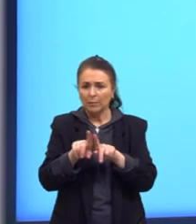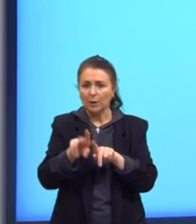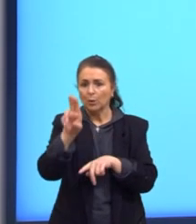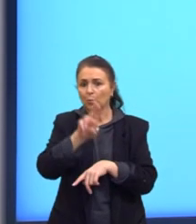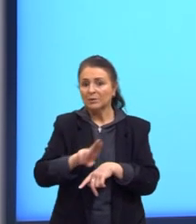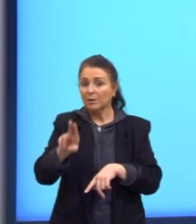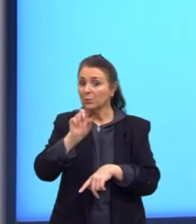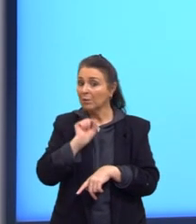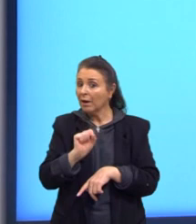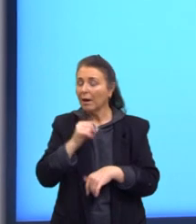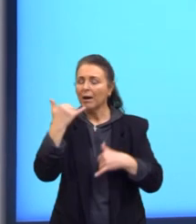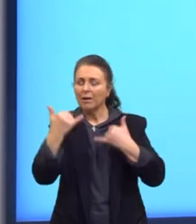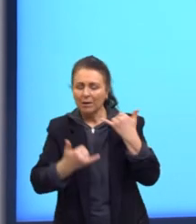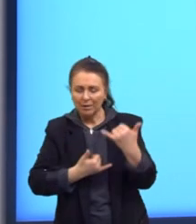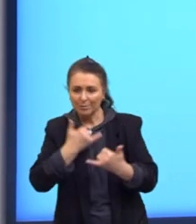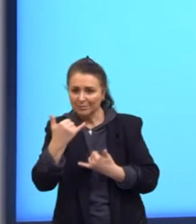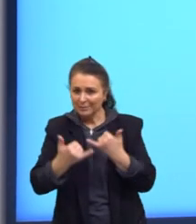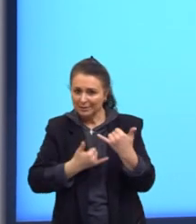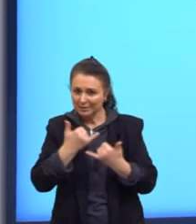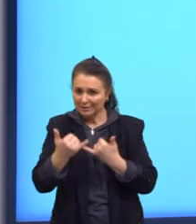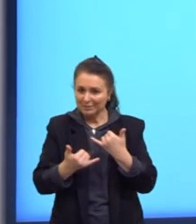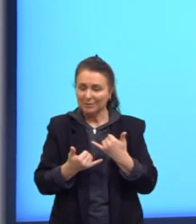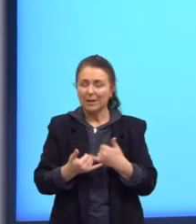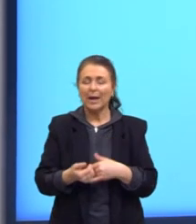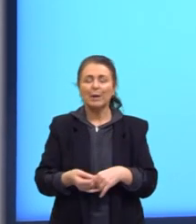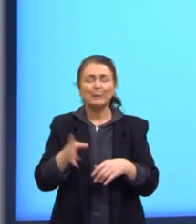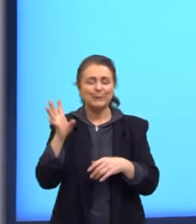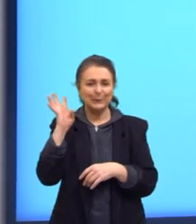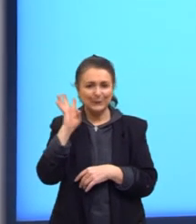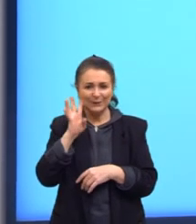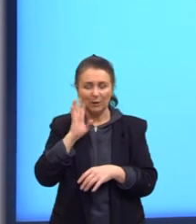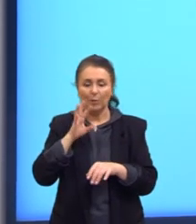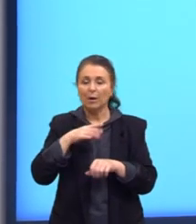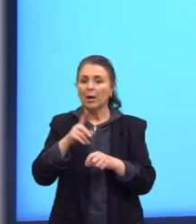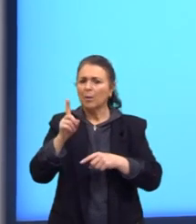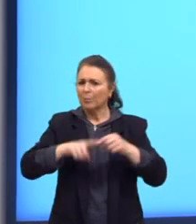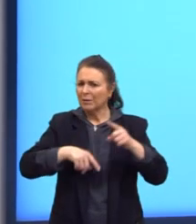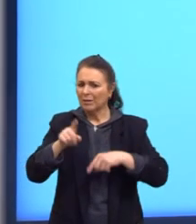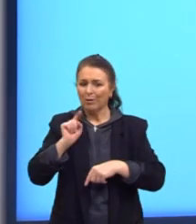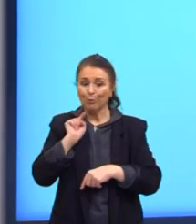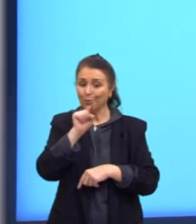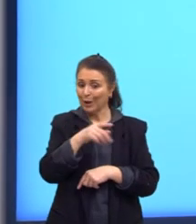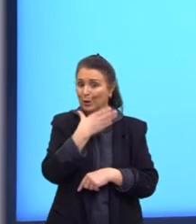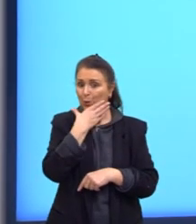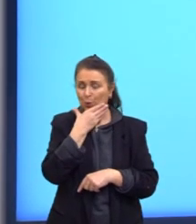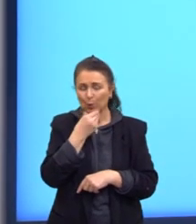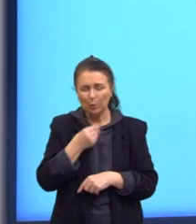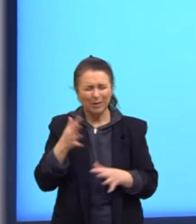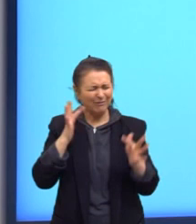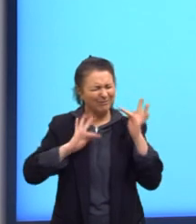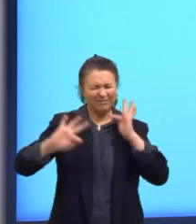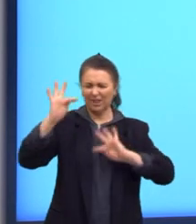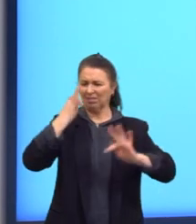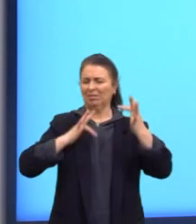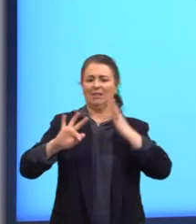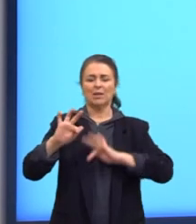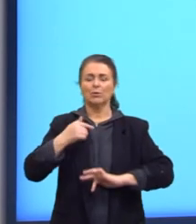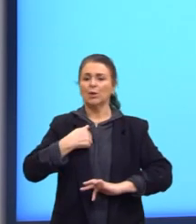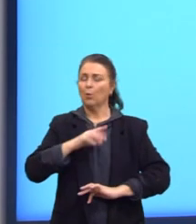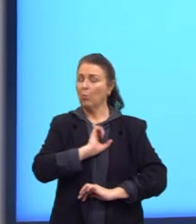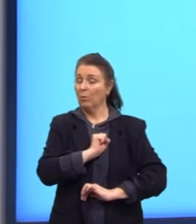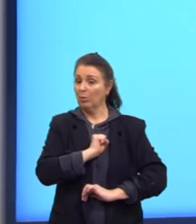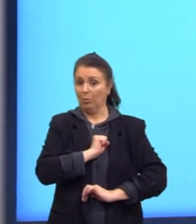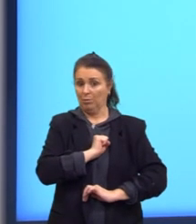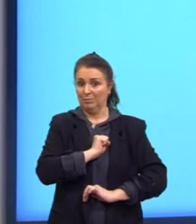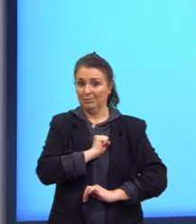de brincadeiras. Então, aqui é muito bacana. O material dele é muito fantástico. Eu sou apaixonada por esse